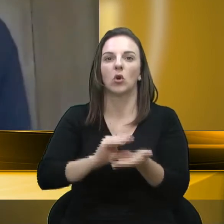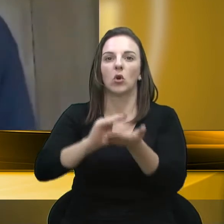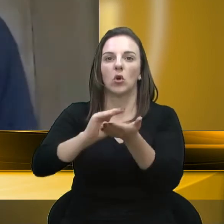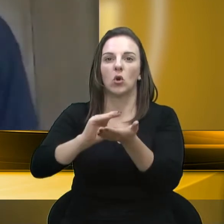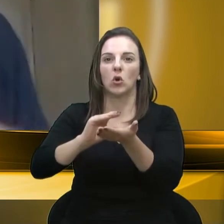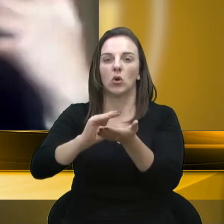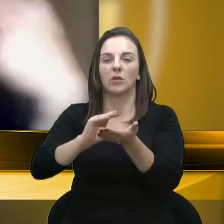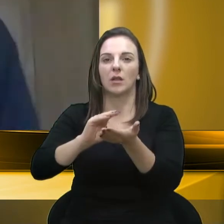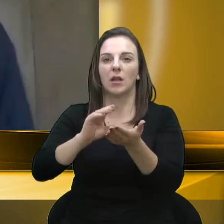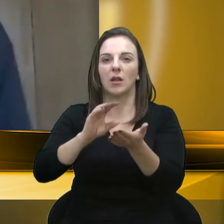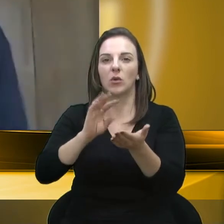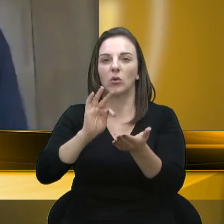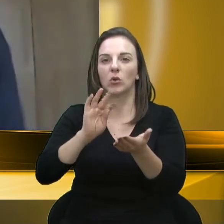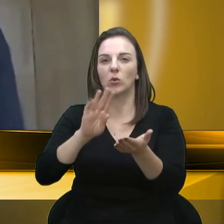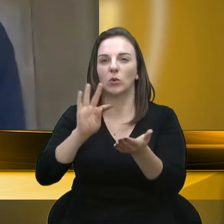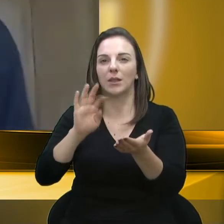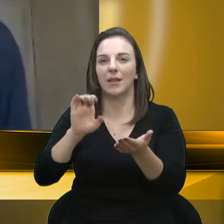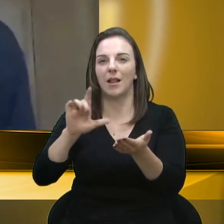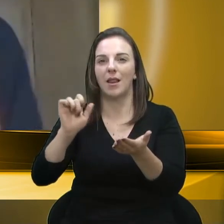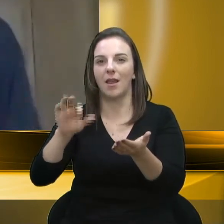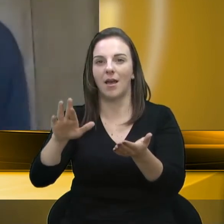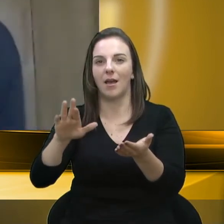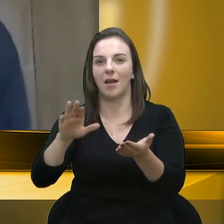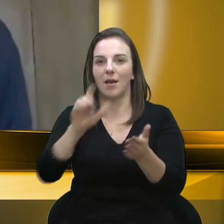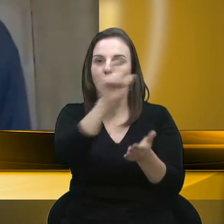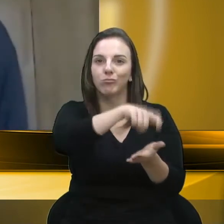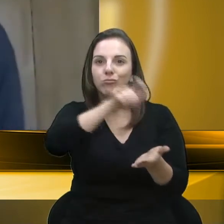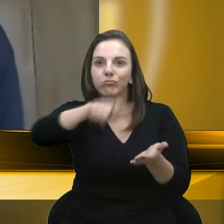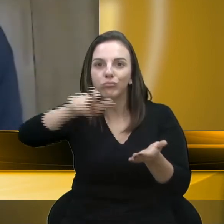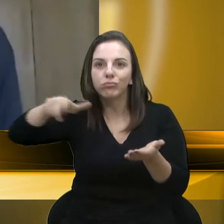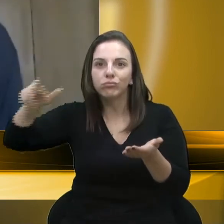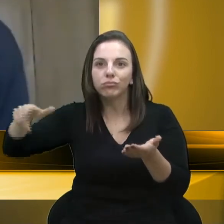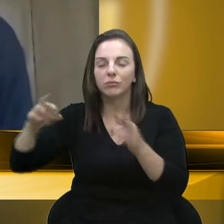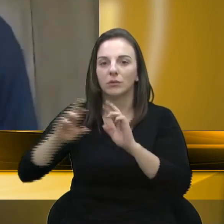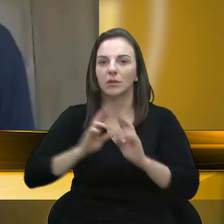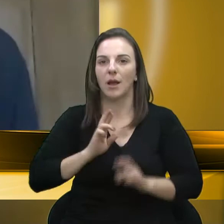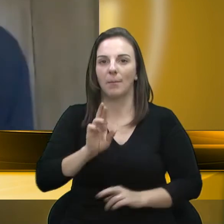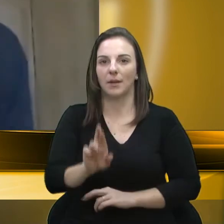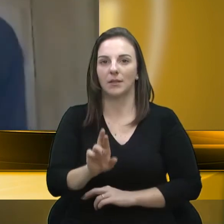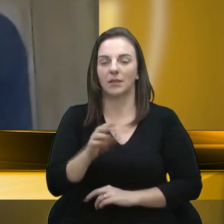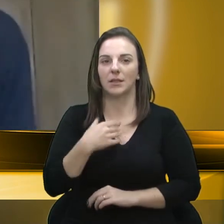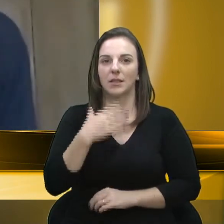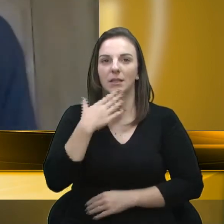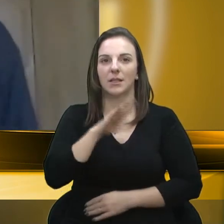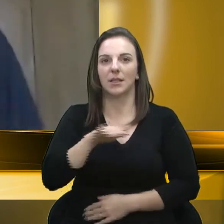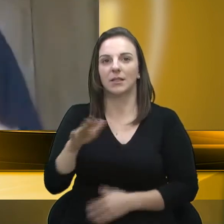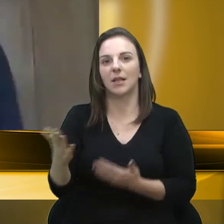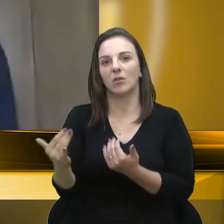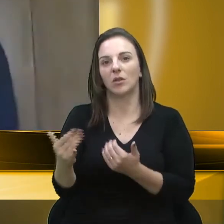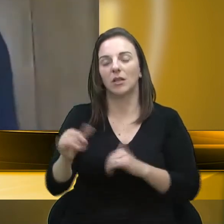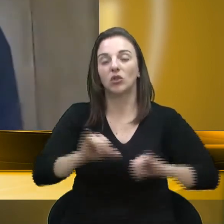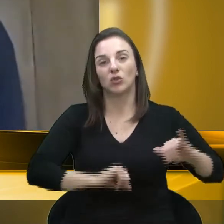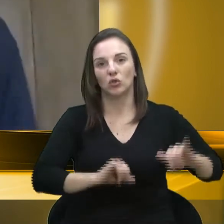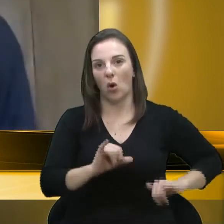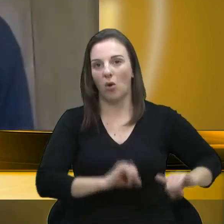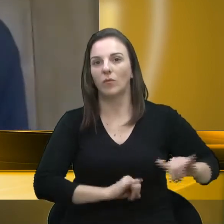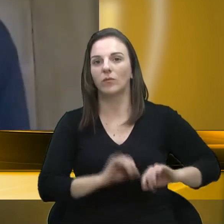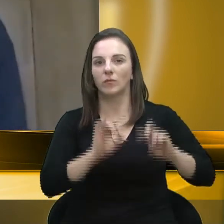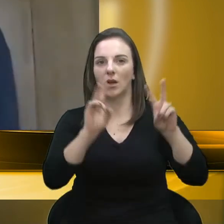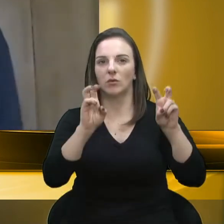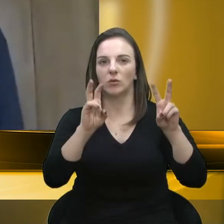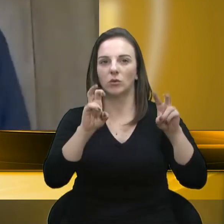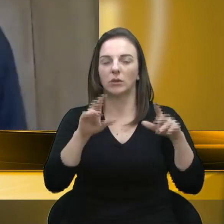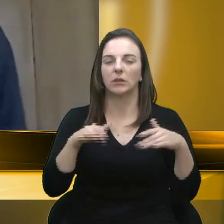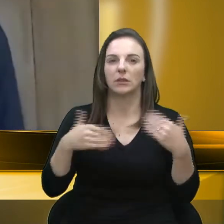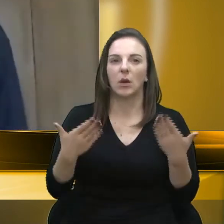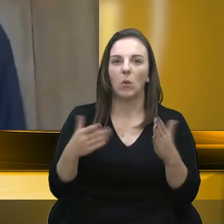em relação às crianças e adolescentes que sofrem com essa questão. Quero, então, antes de